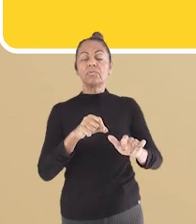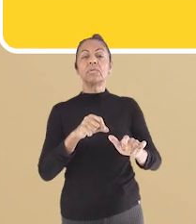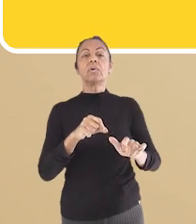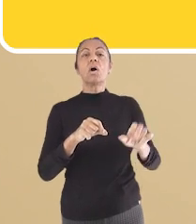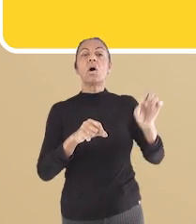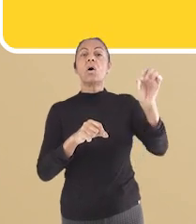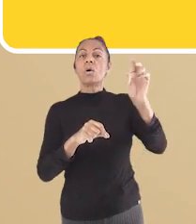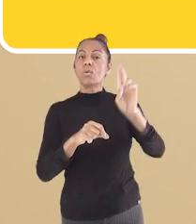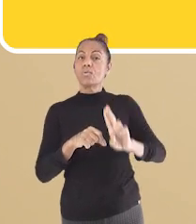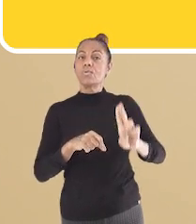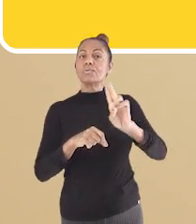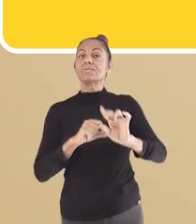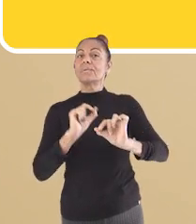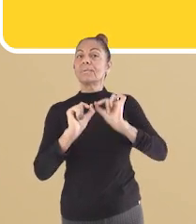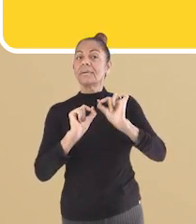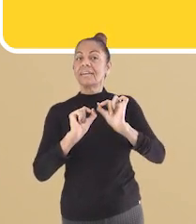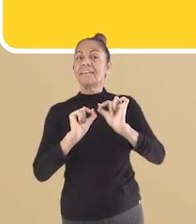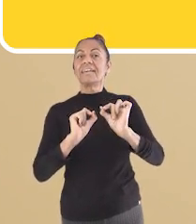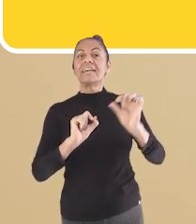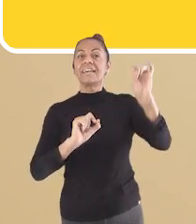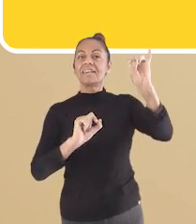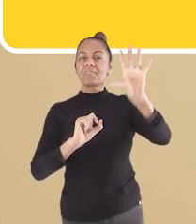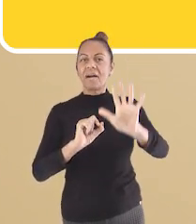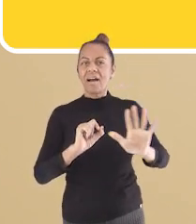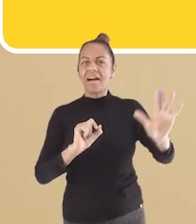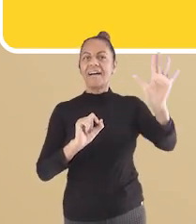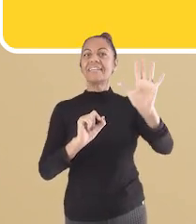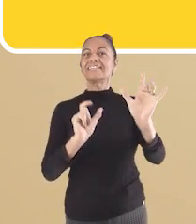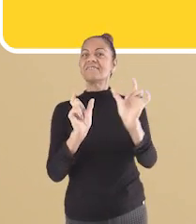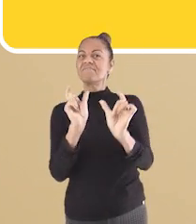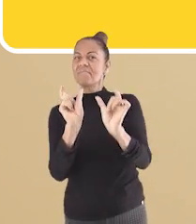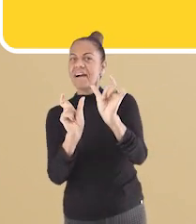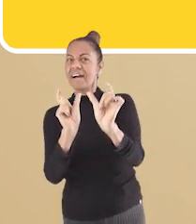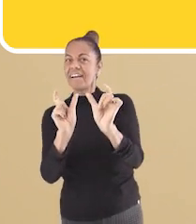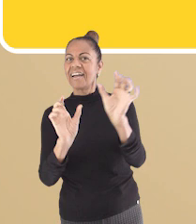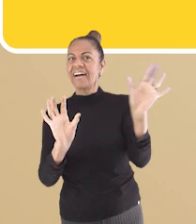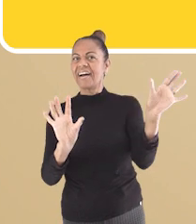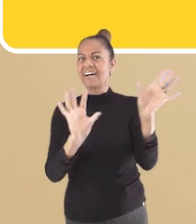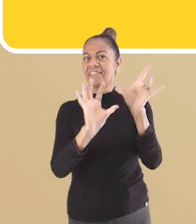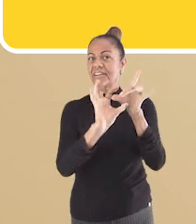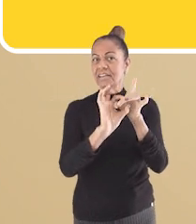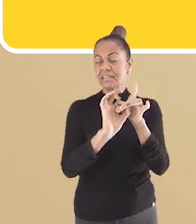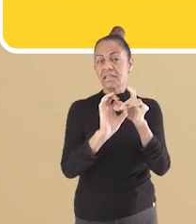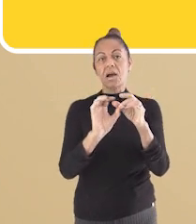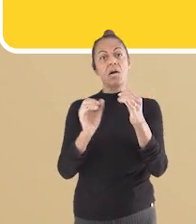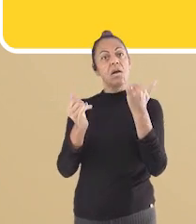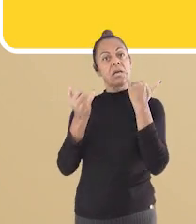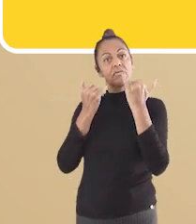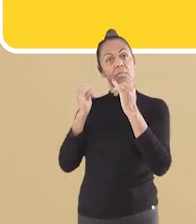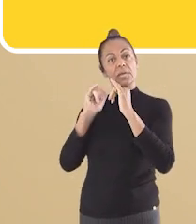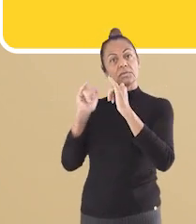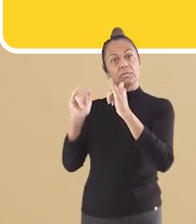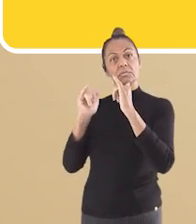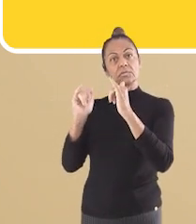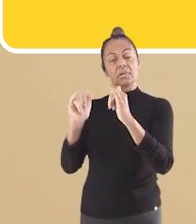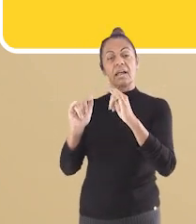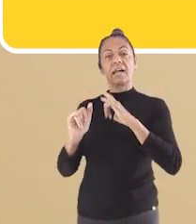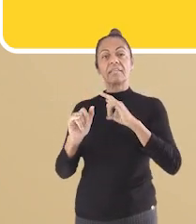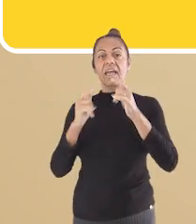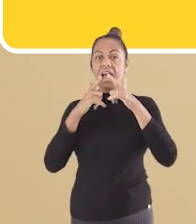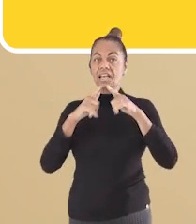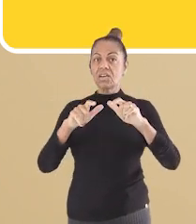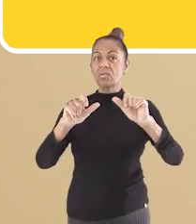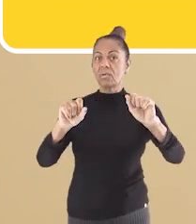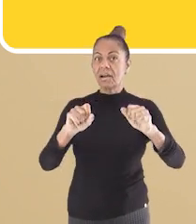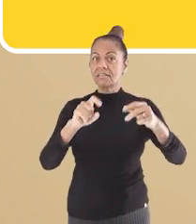Observe que temos novamente o uso de imagem mais palavras. Sendo assim, esse anúncio